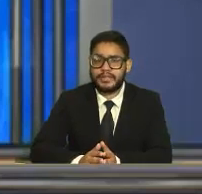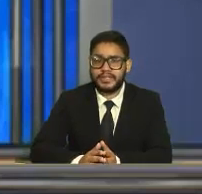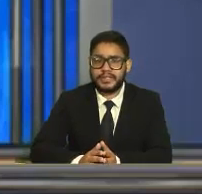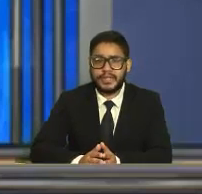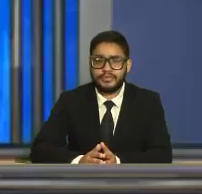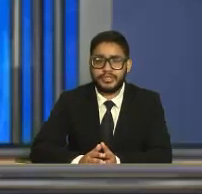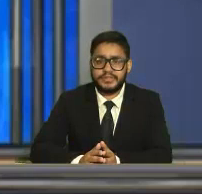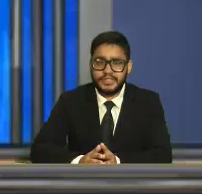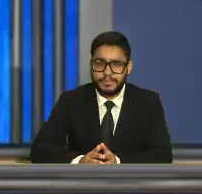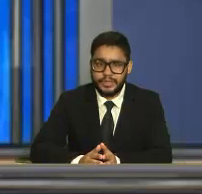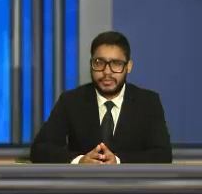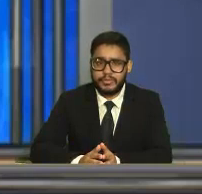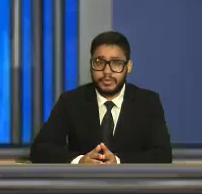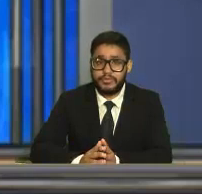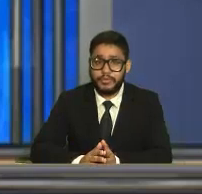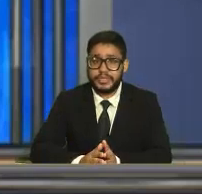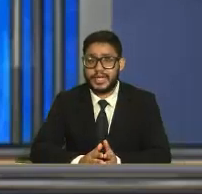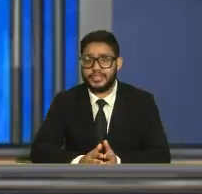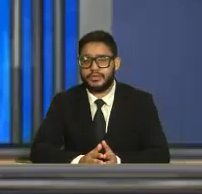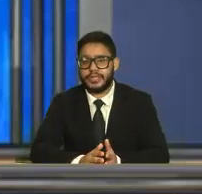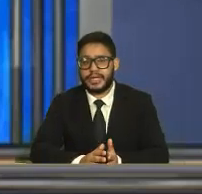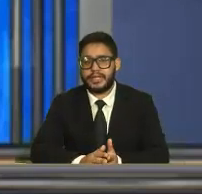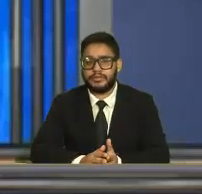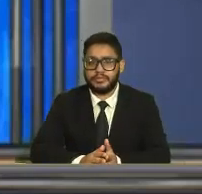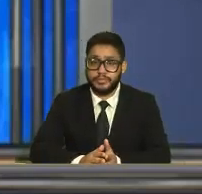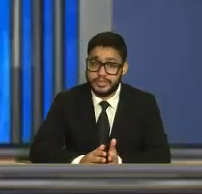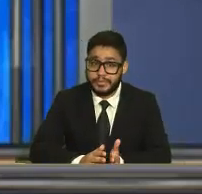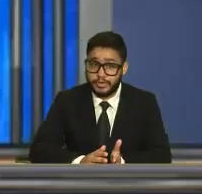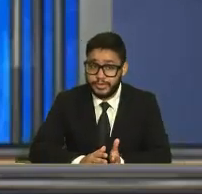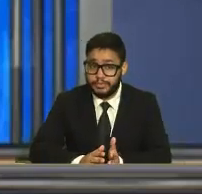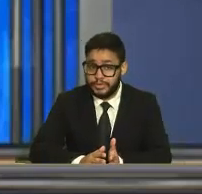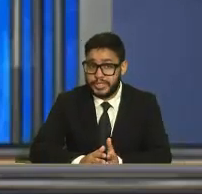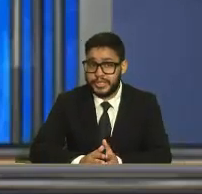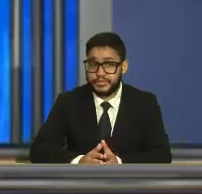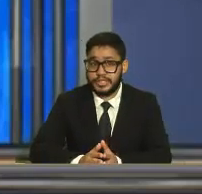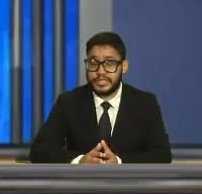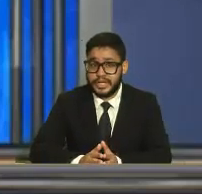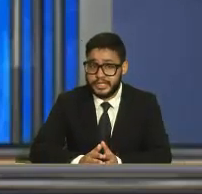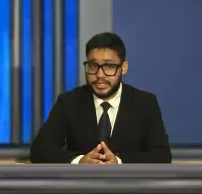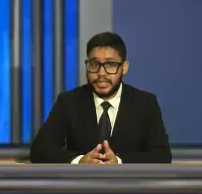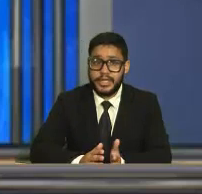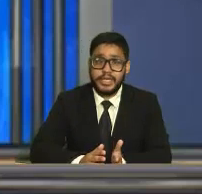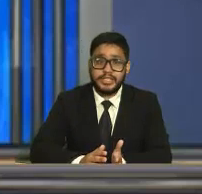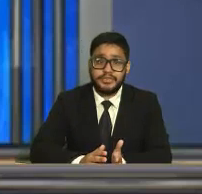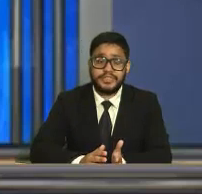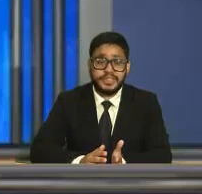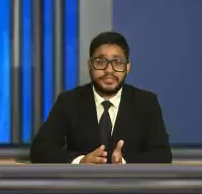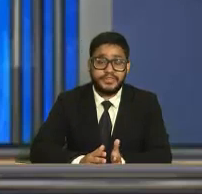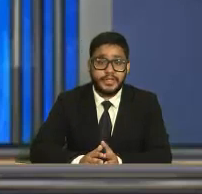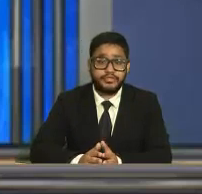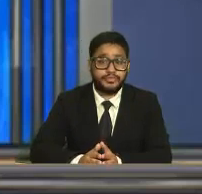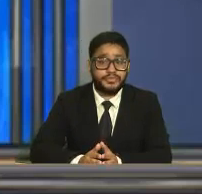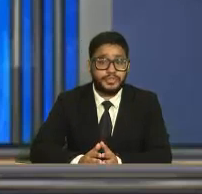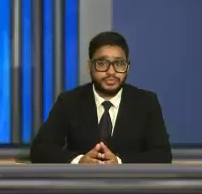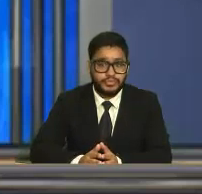duas barreiras sanitárias do município, em conformidade com o Decreto Municipal nº 1583, de 26